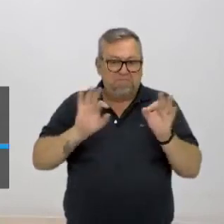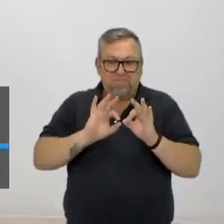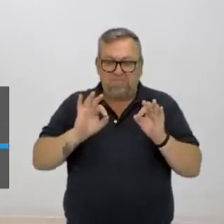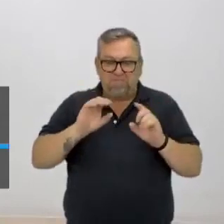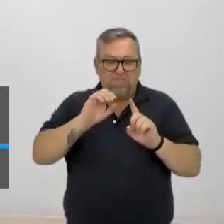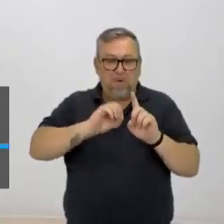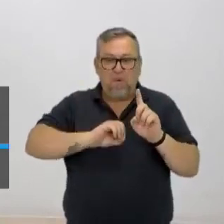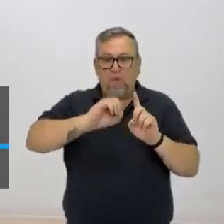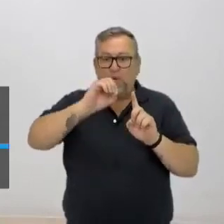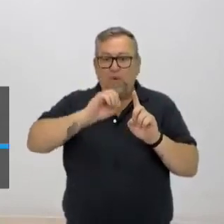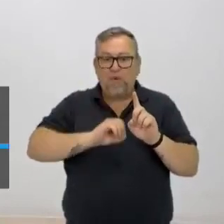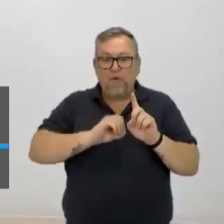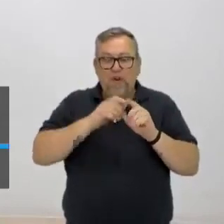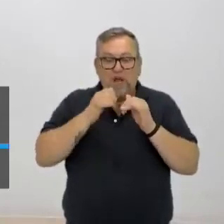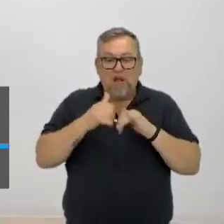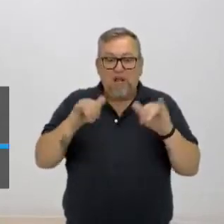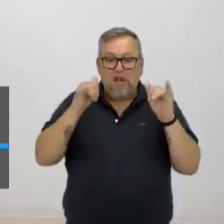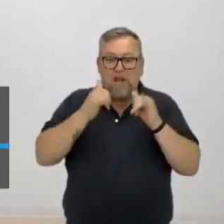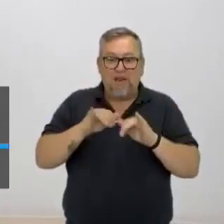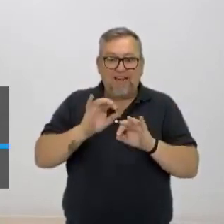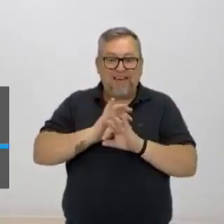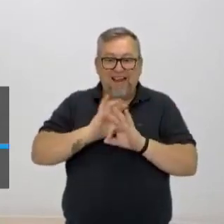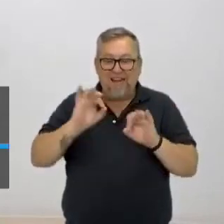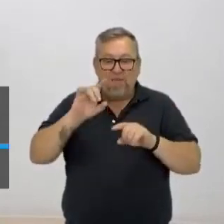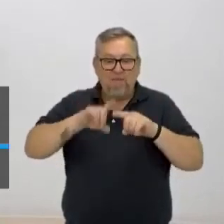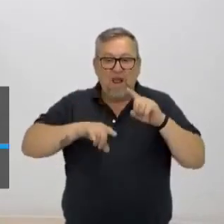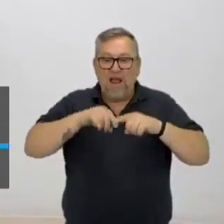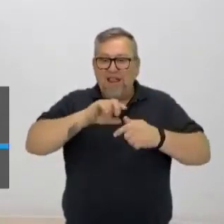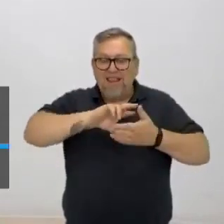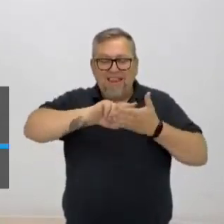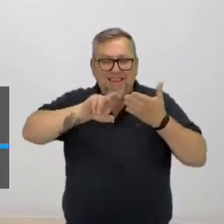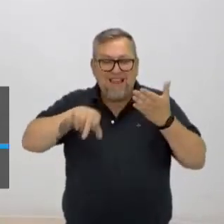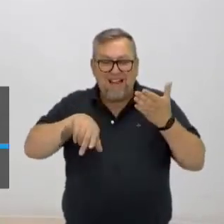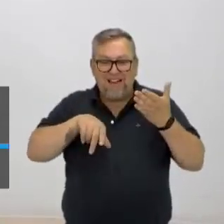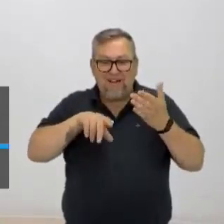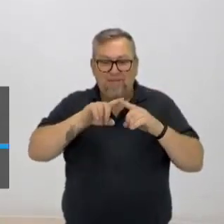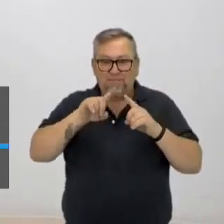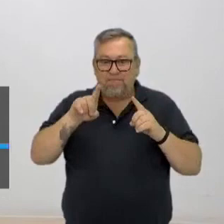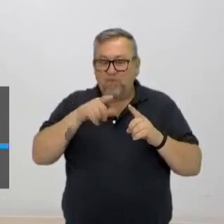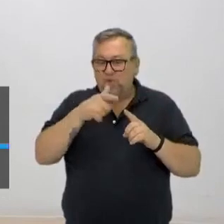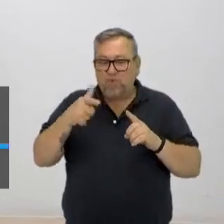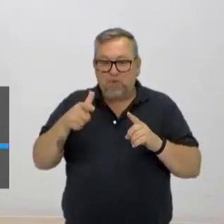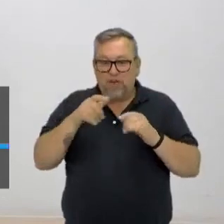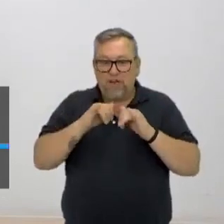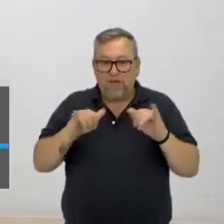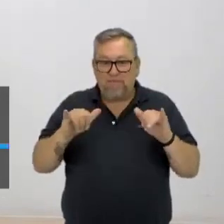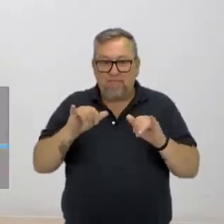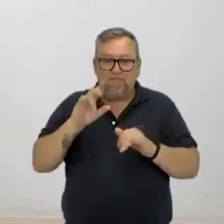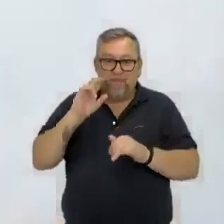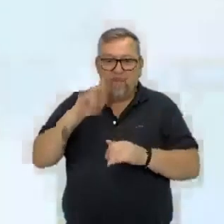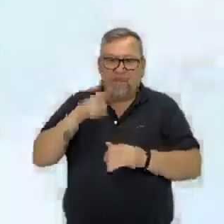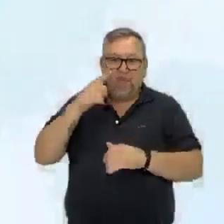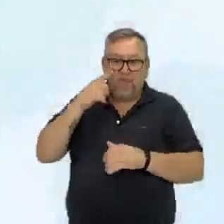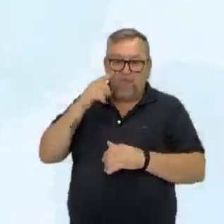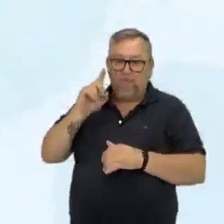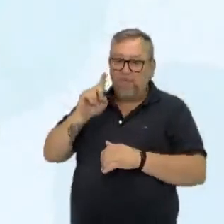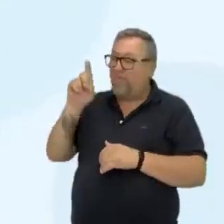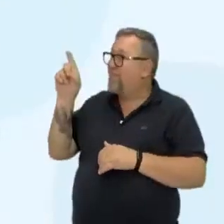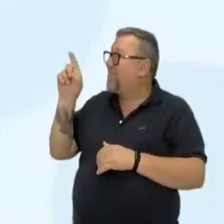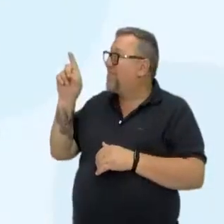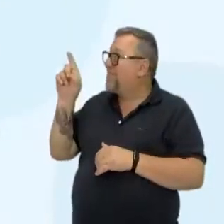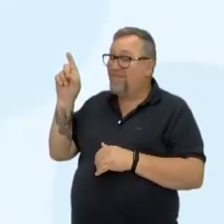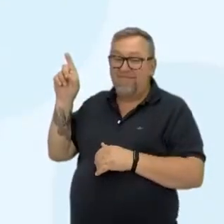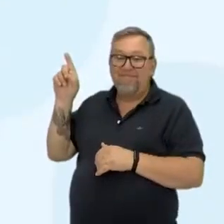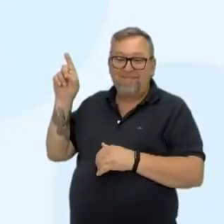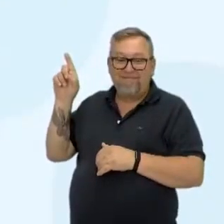temperatura, não troca energia, não troca matéria, ele está isolado, não há trocas de energia nem de matéria. Está na tela para você aí os três